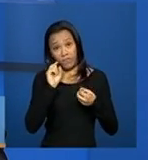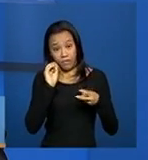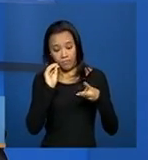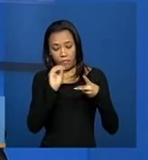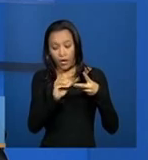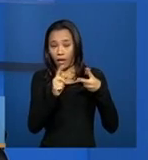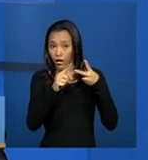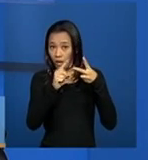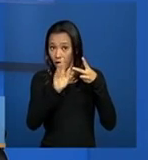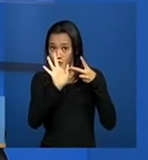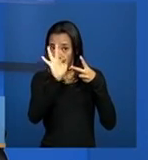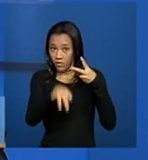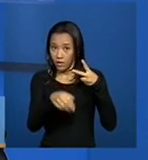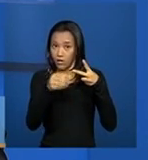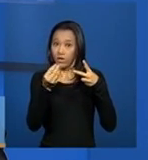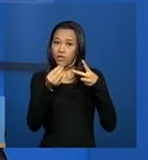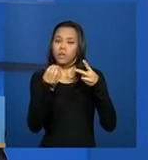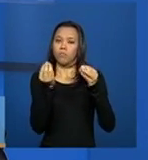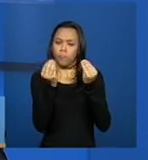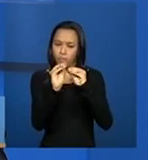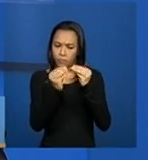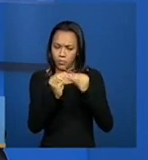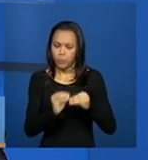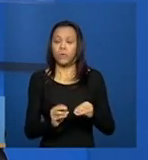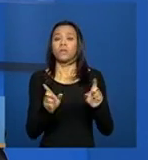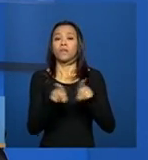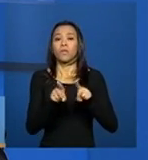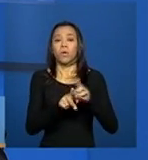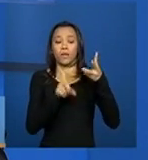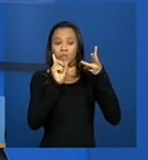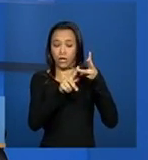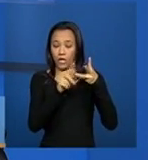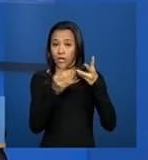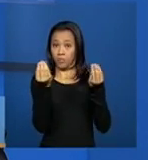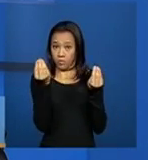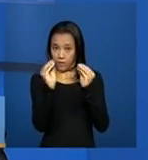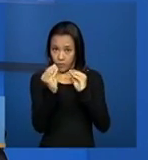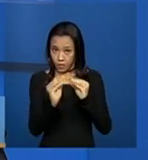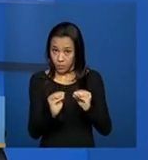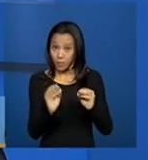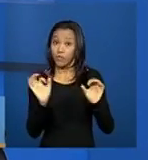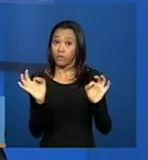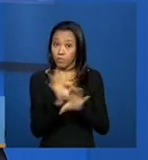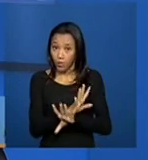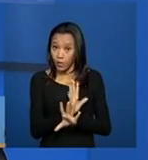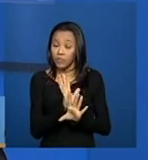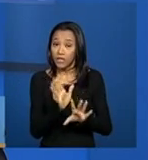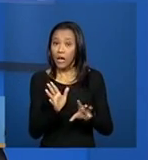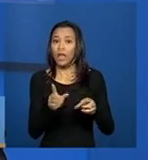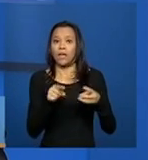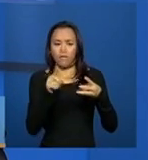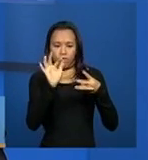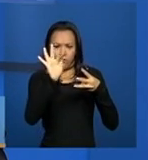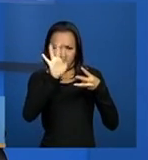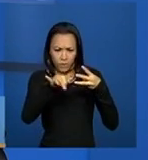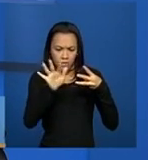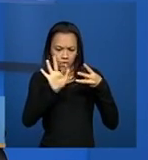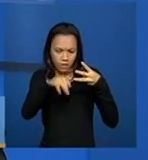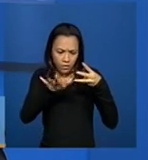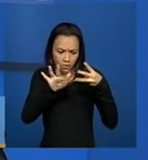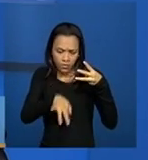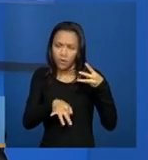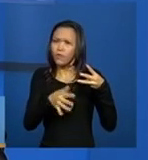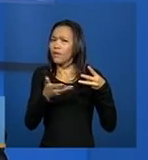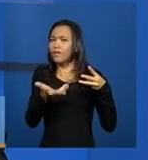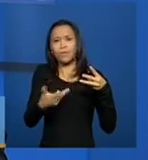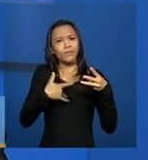status concluído, verificar se a sessão 3 está com status concluído. E se, mesmo assim, se elas estiverem com status concluído, você consegue